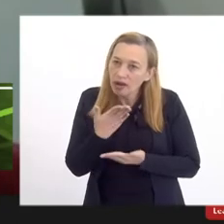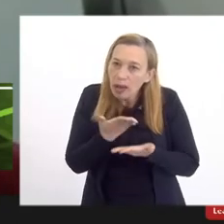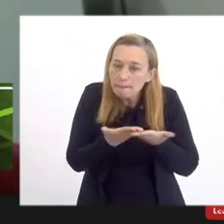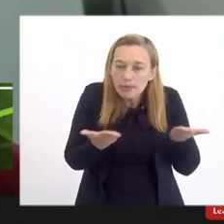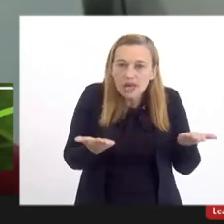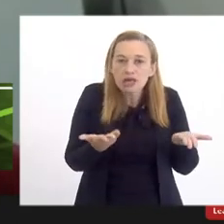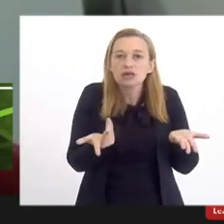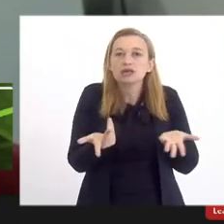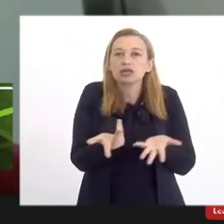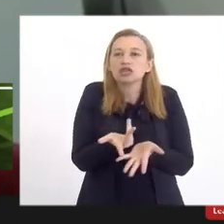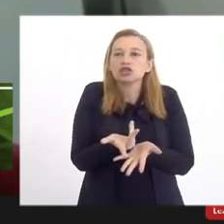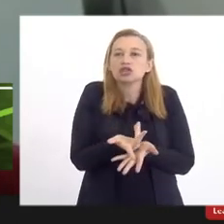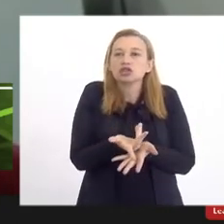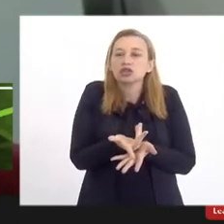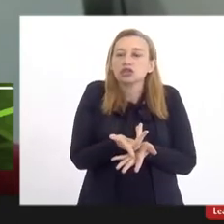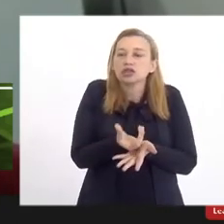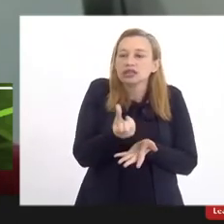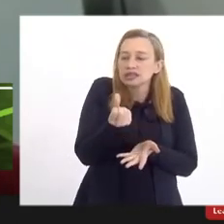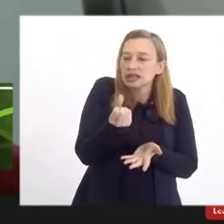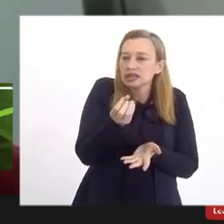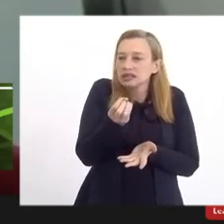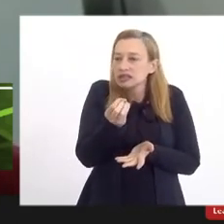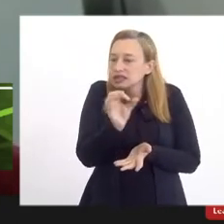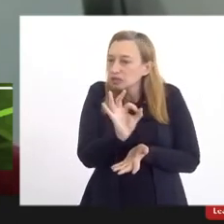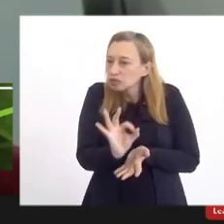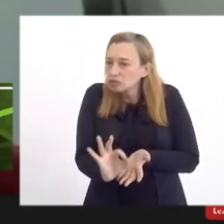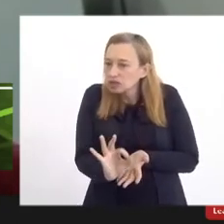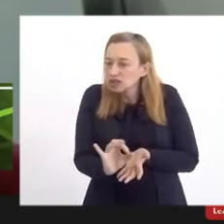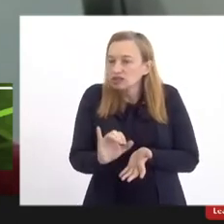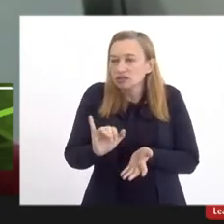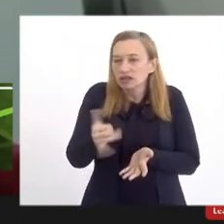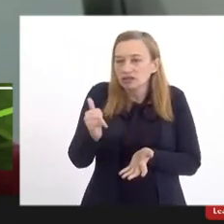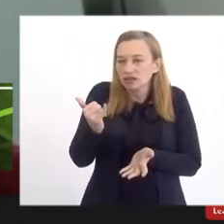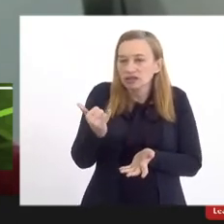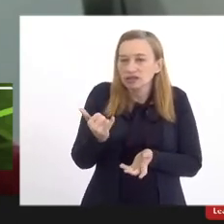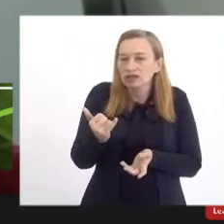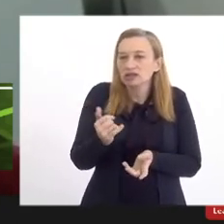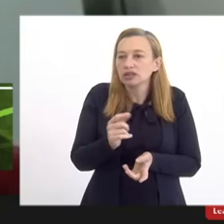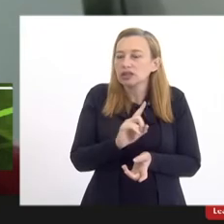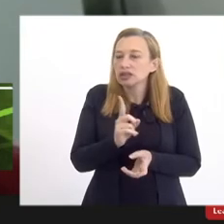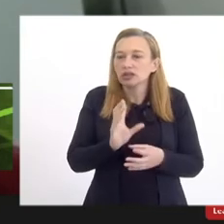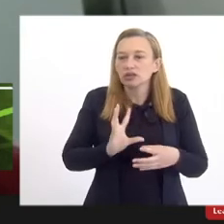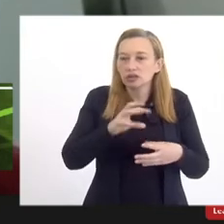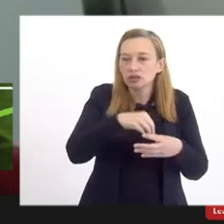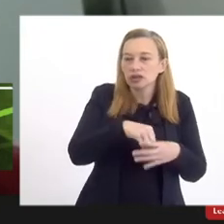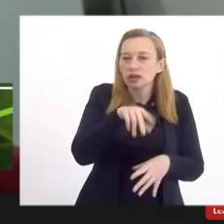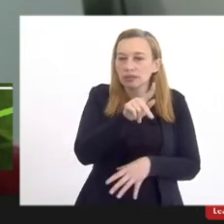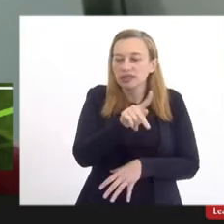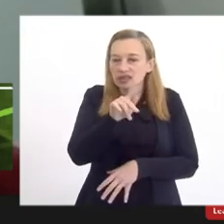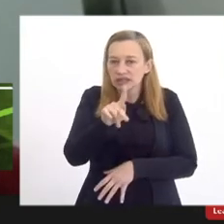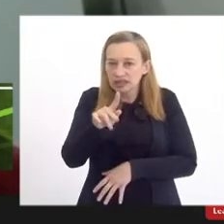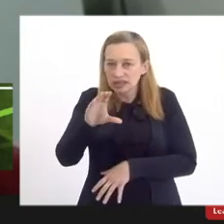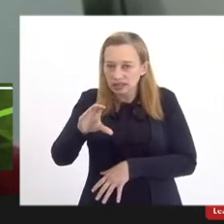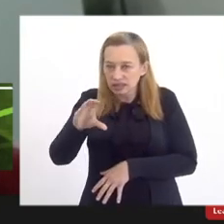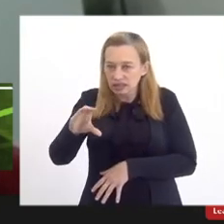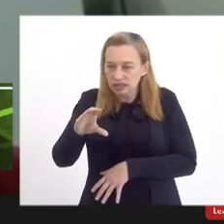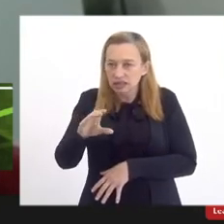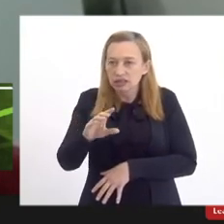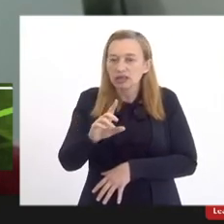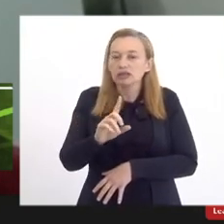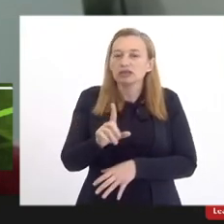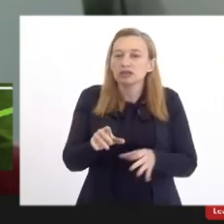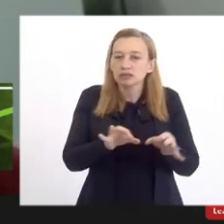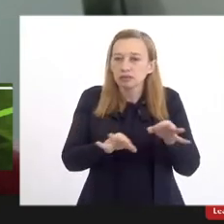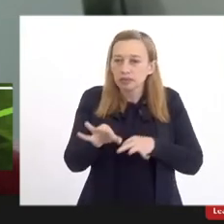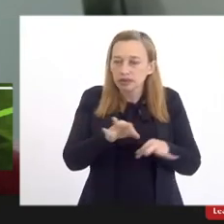de 60% pela inflação, e a não implementação do PCC, do plano de